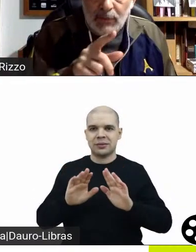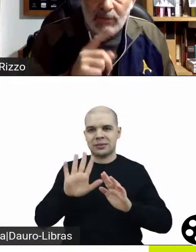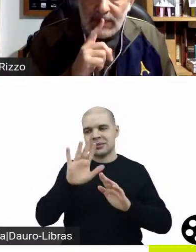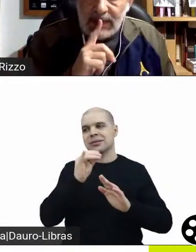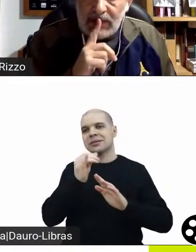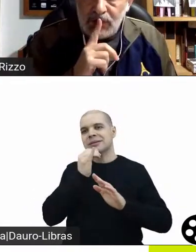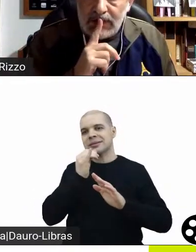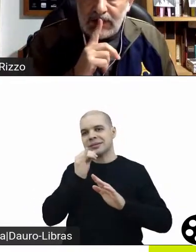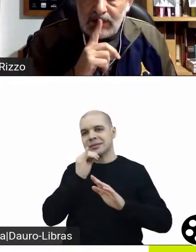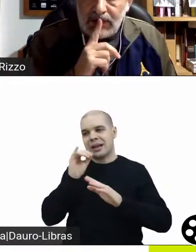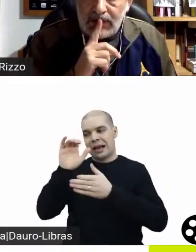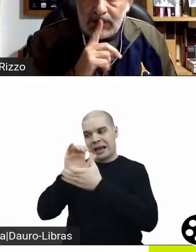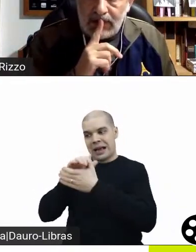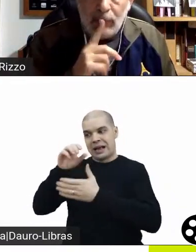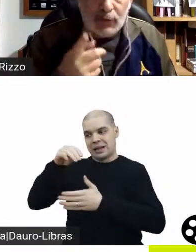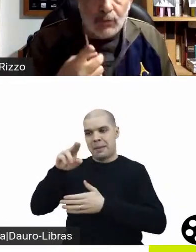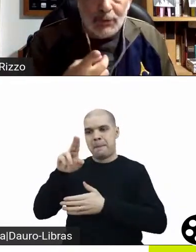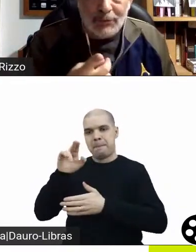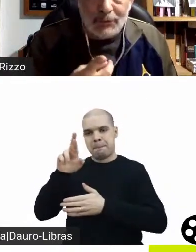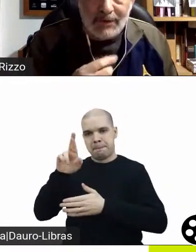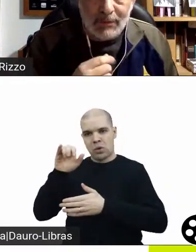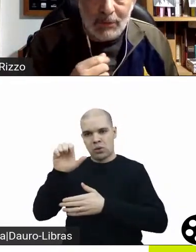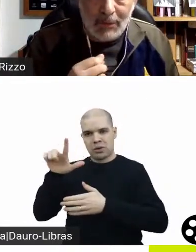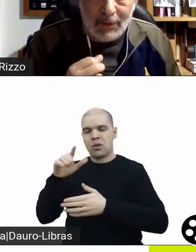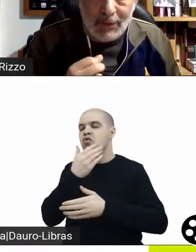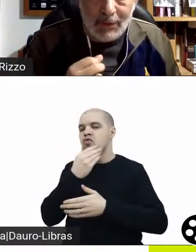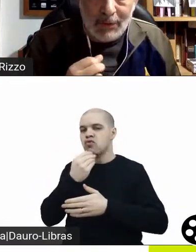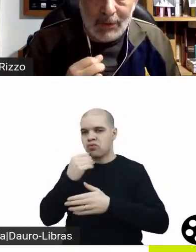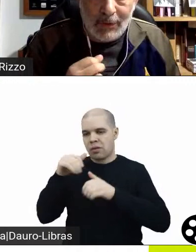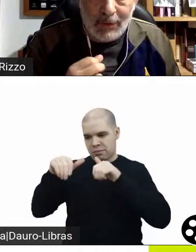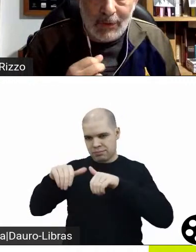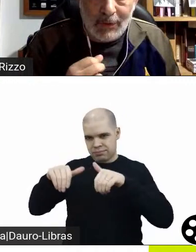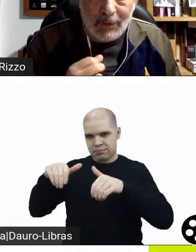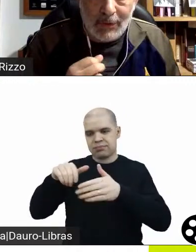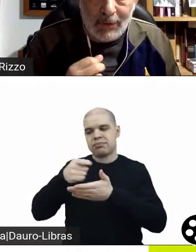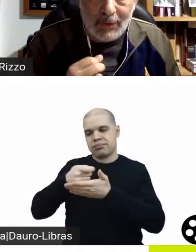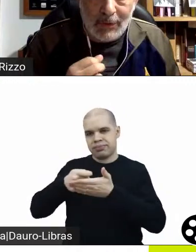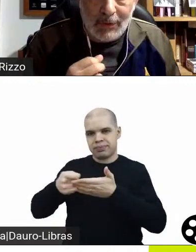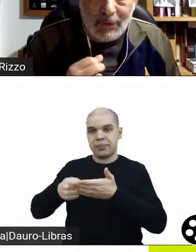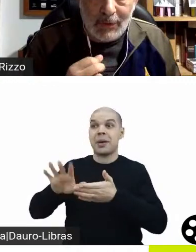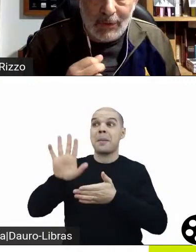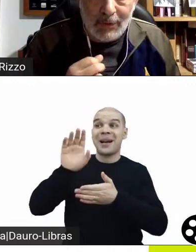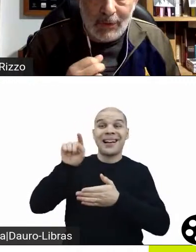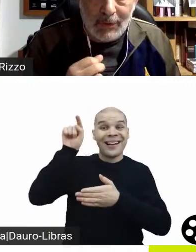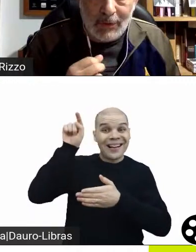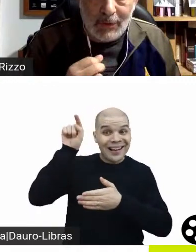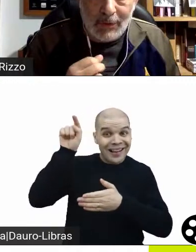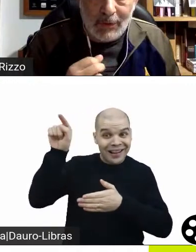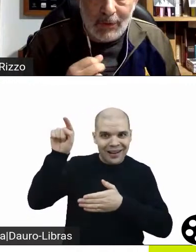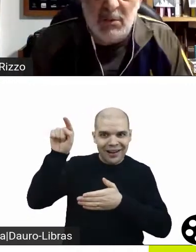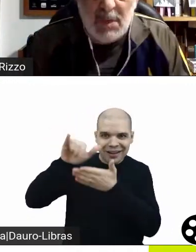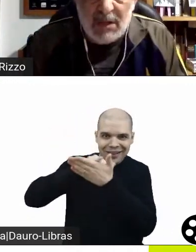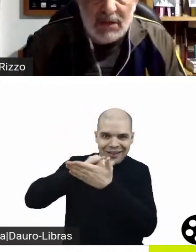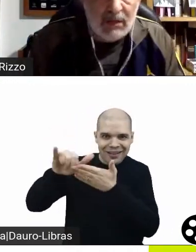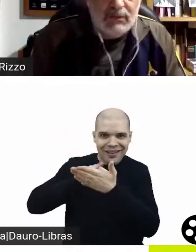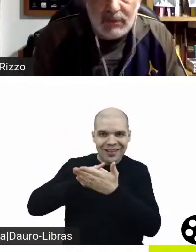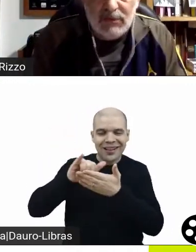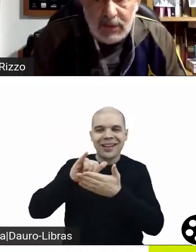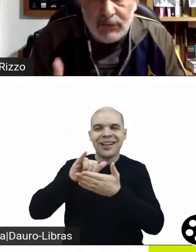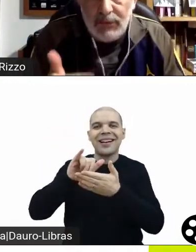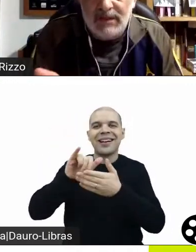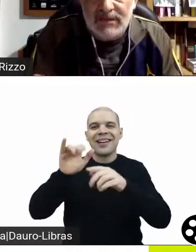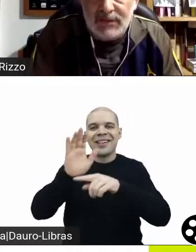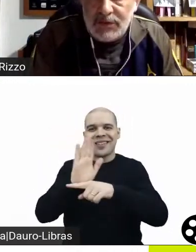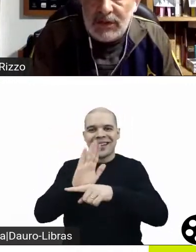Mas aí deixa eu aproveitar, Juliana, eu gosto muito de O Casamento do Meu Melhor Amigo, eu lembro que na época pessoas próximas, ah, que filminho e tal,